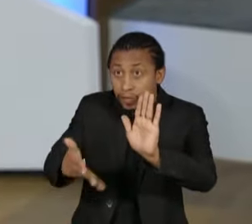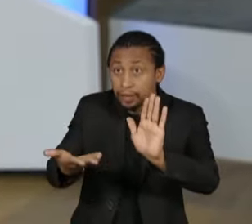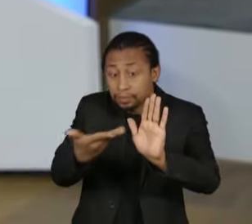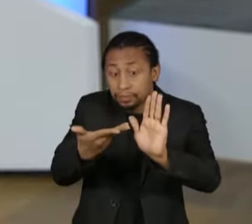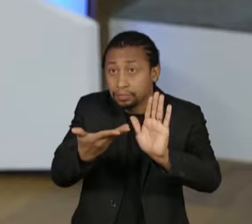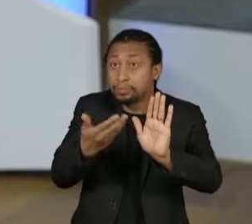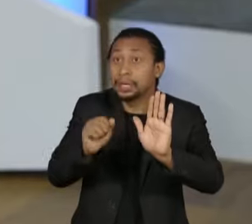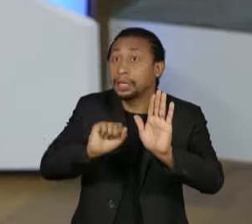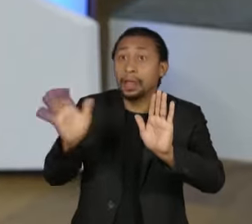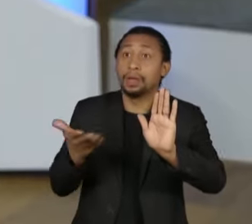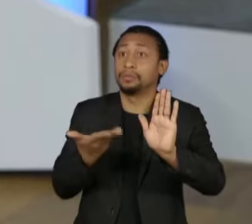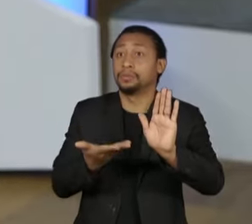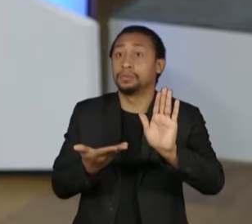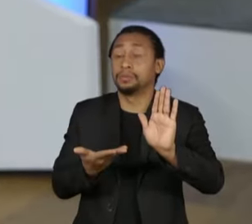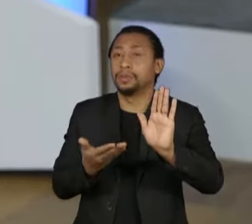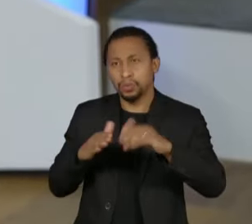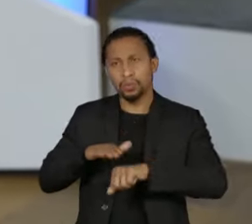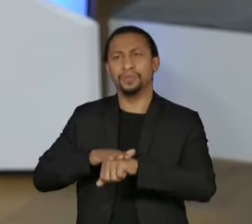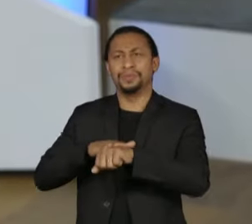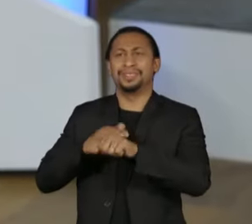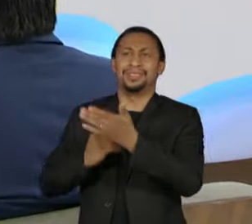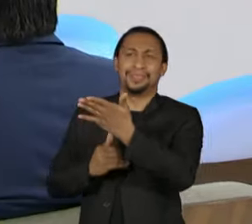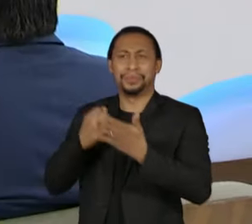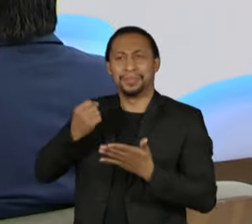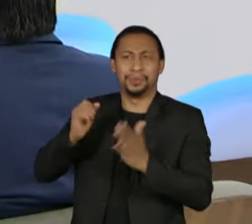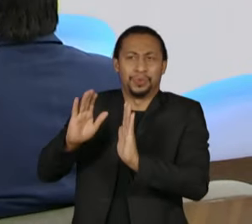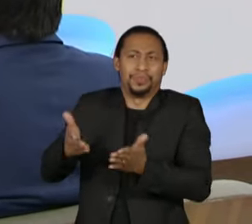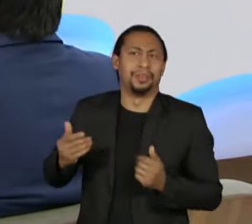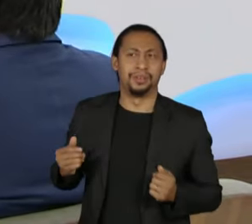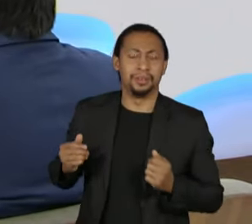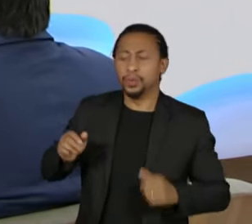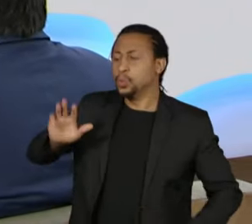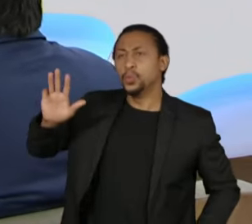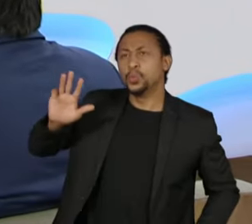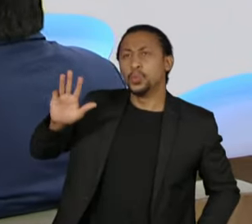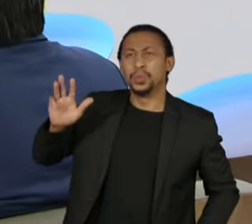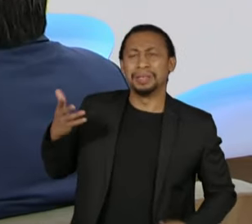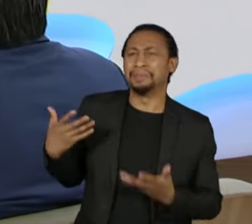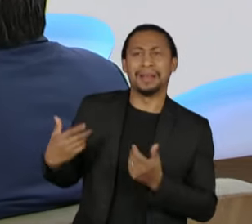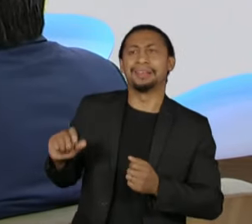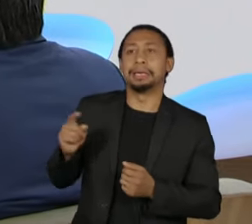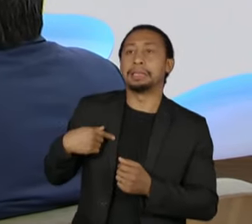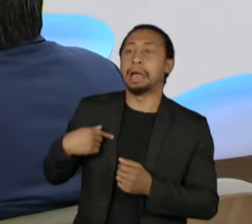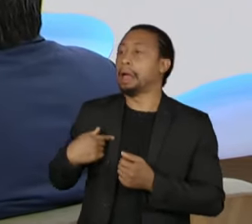Isso eu disse ao senador. O presidente não vai ceder à chantagem. O presidente